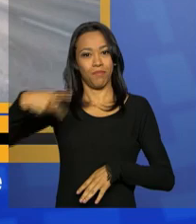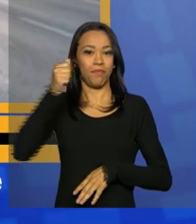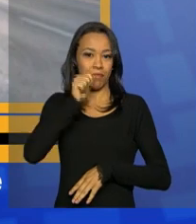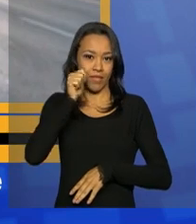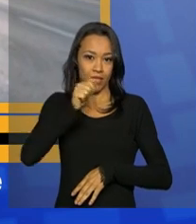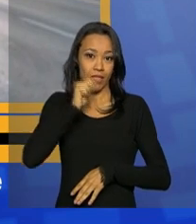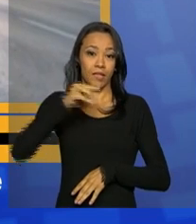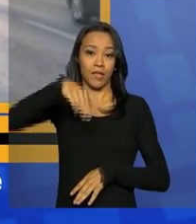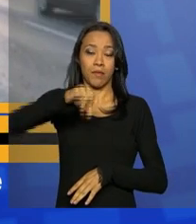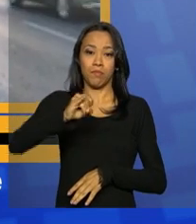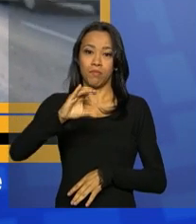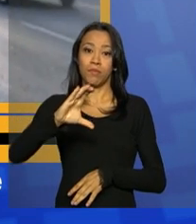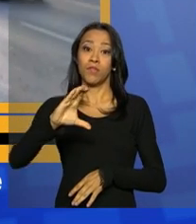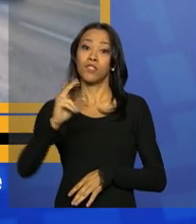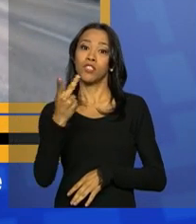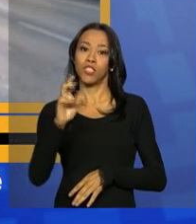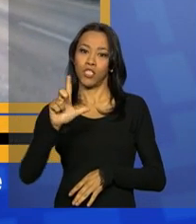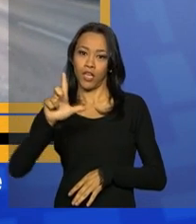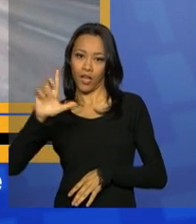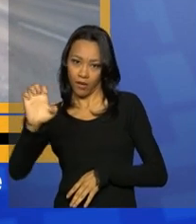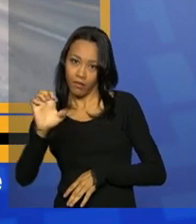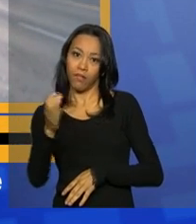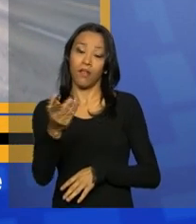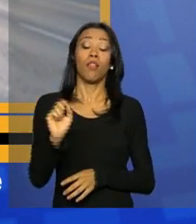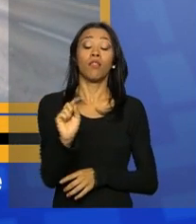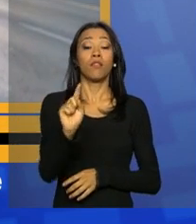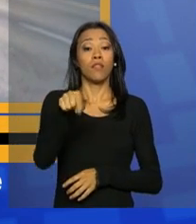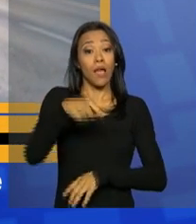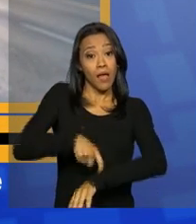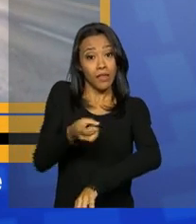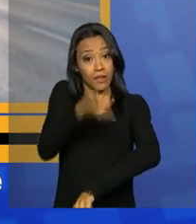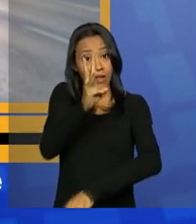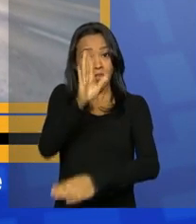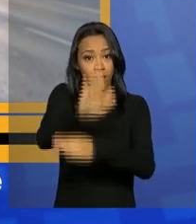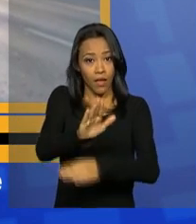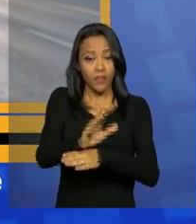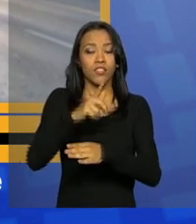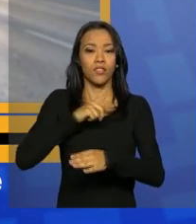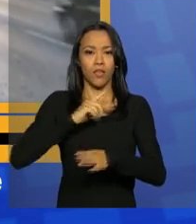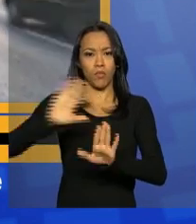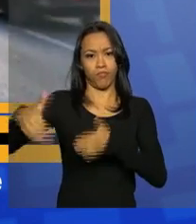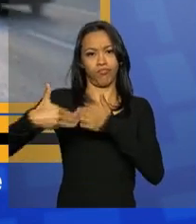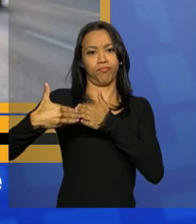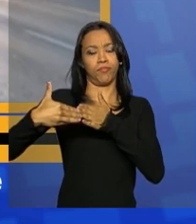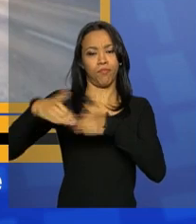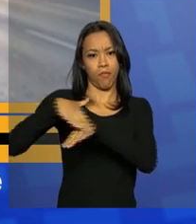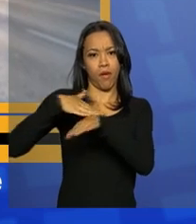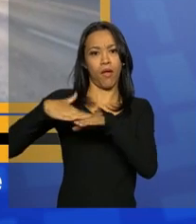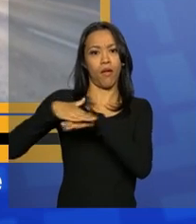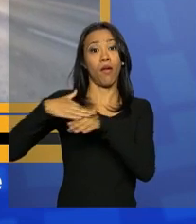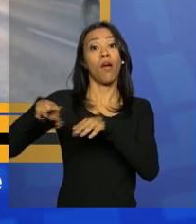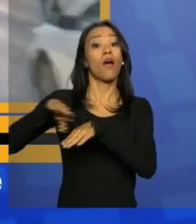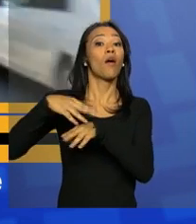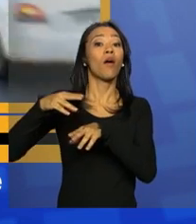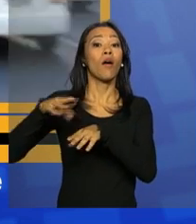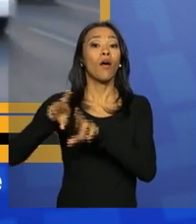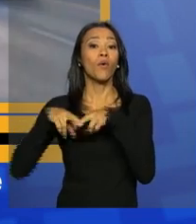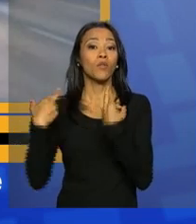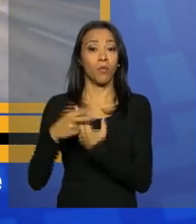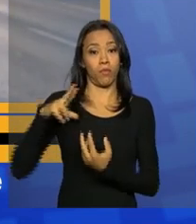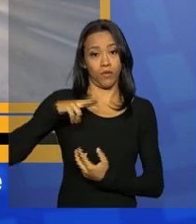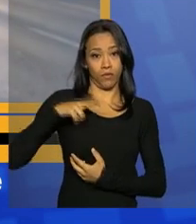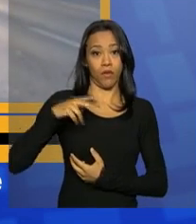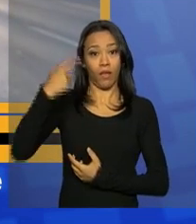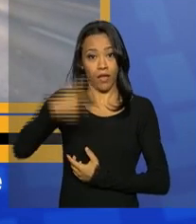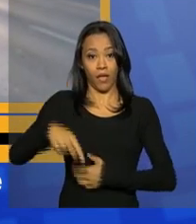Bachelet. Às três horas da tarde, Dilma tem uma reunião privada no Palácio de La Moneda, que é a sede do